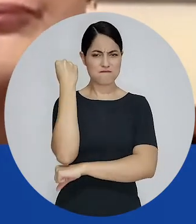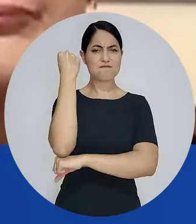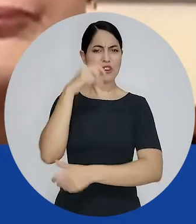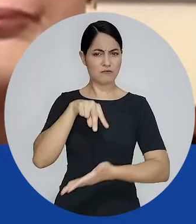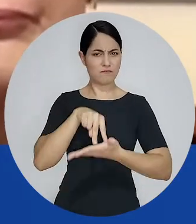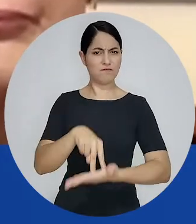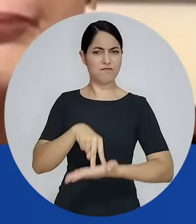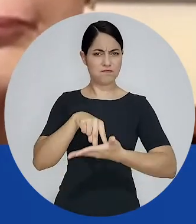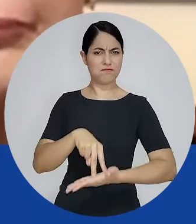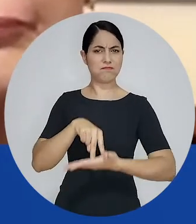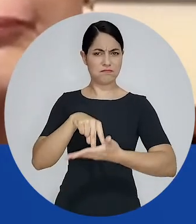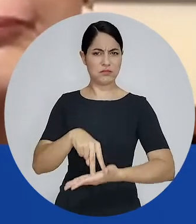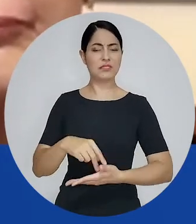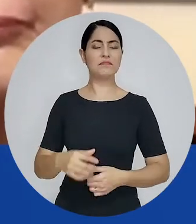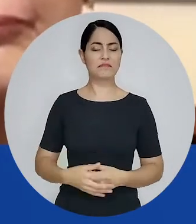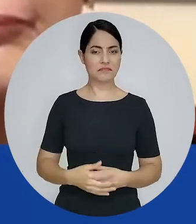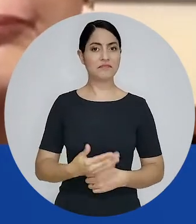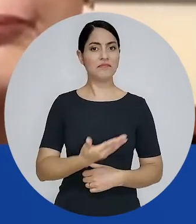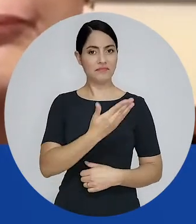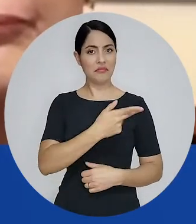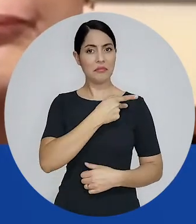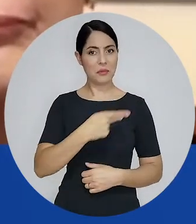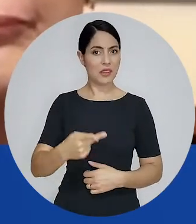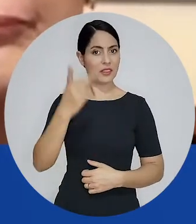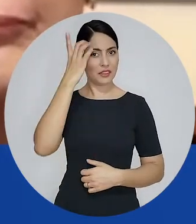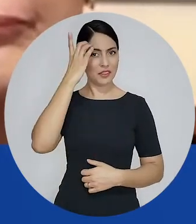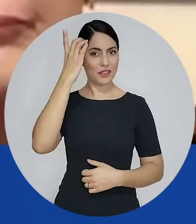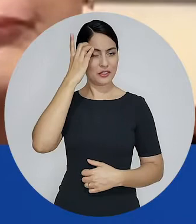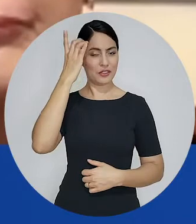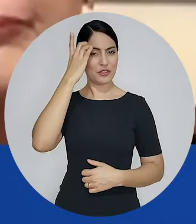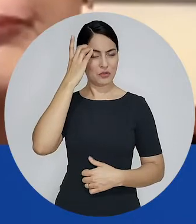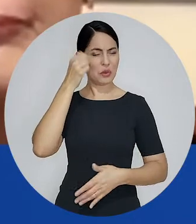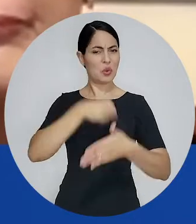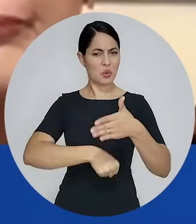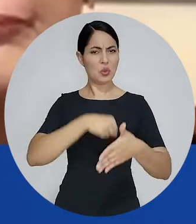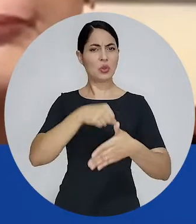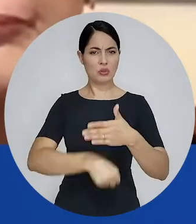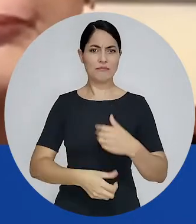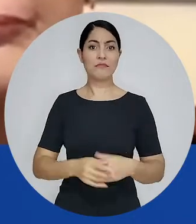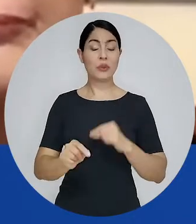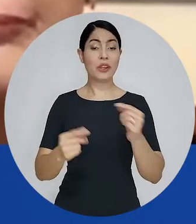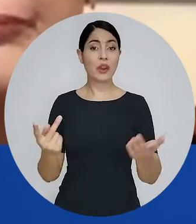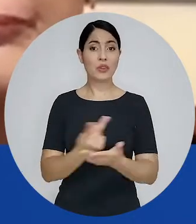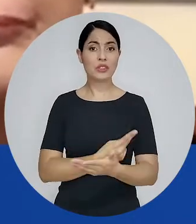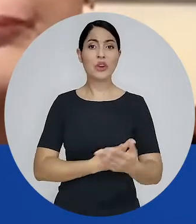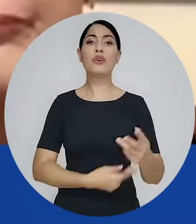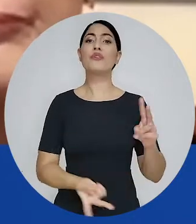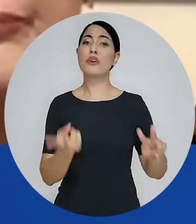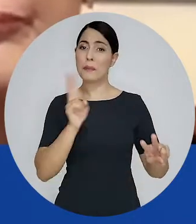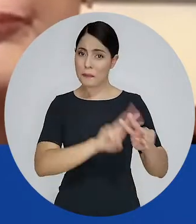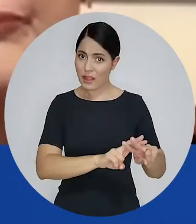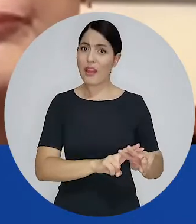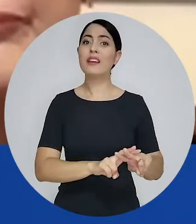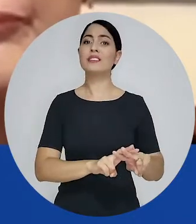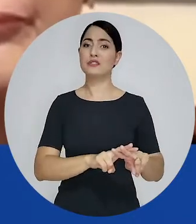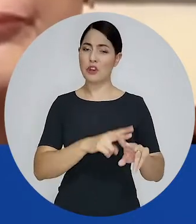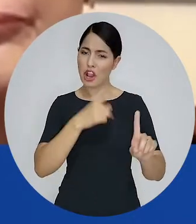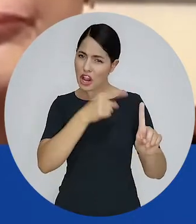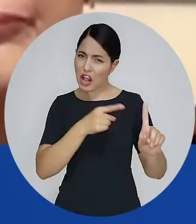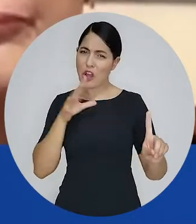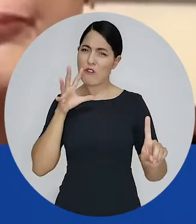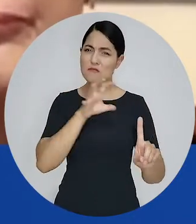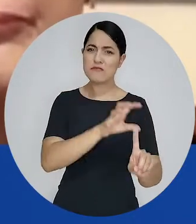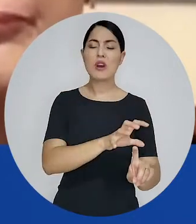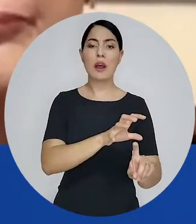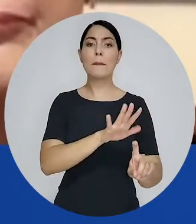resistiu bravamente à ditadura militar e, por isso, foi presa, foi torturada e, de cabeça